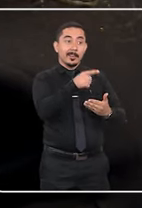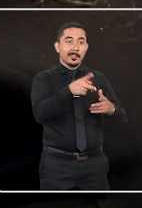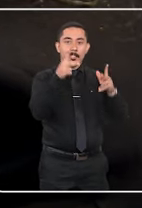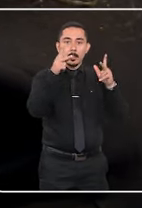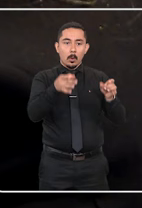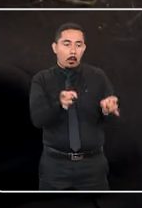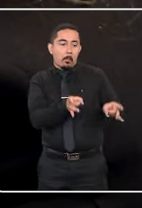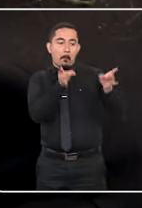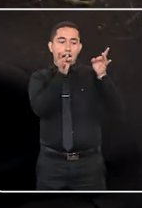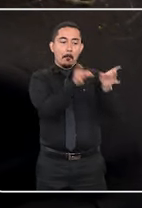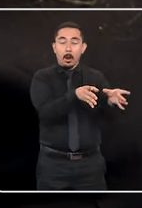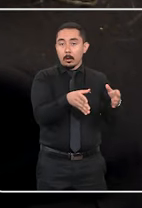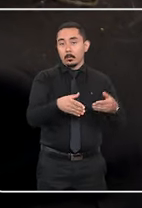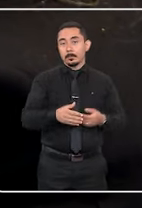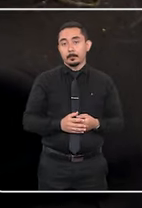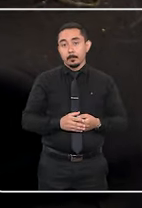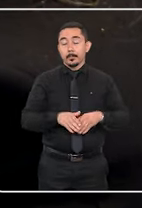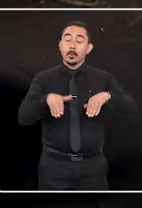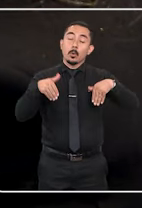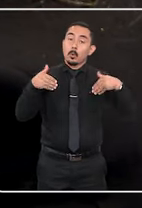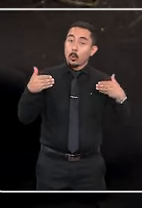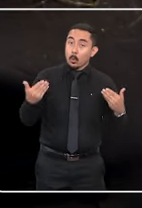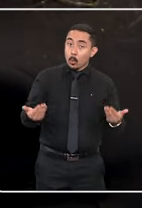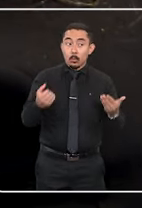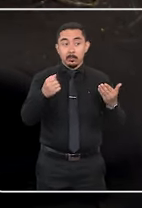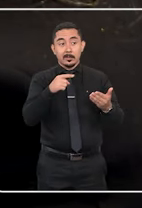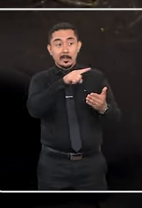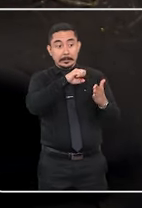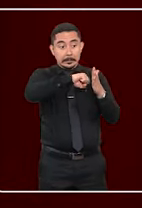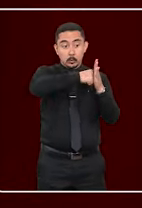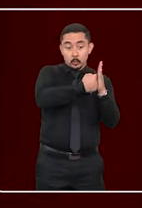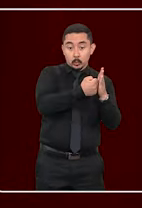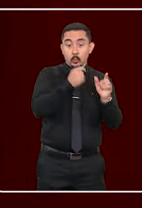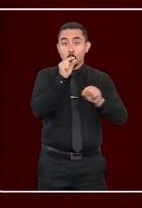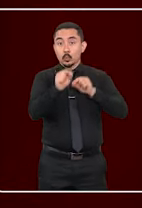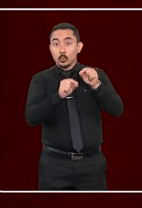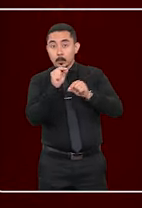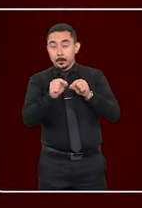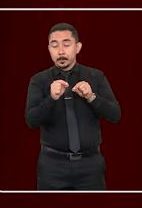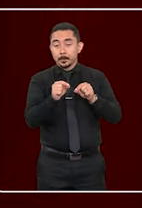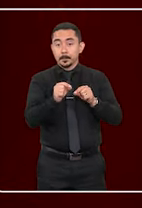-los em situação de abandono ou, no caso de suspensão do poder familiar,